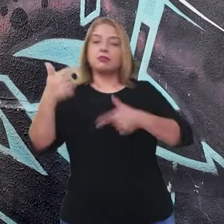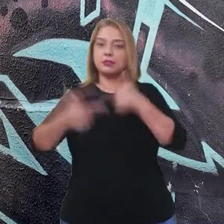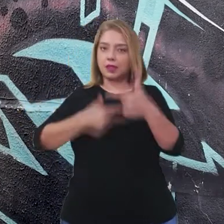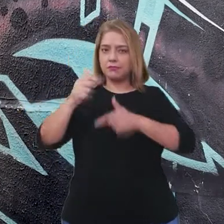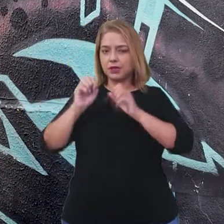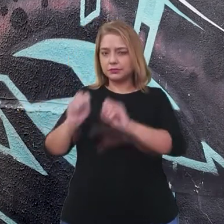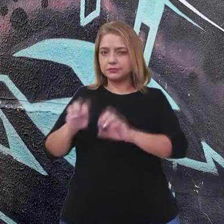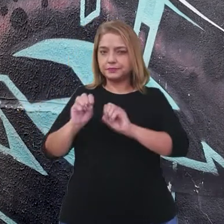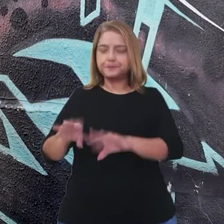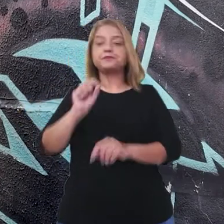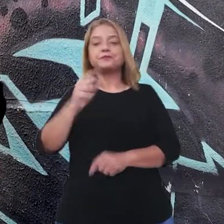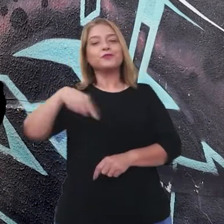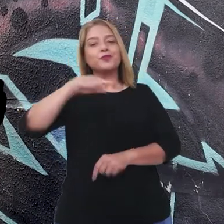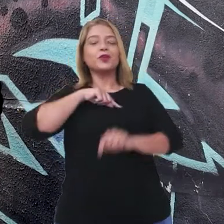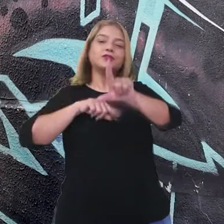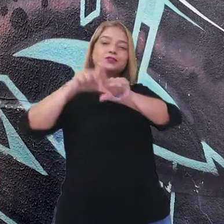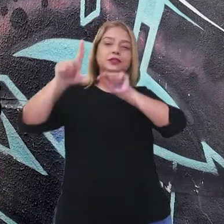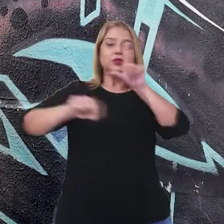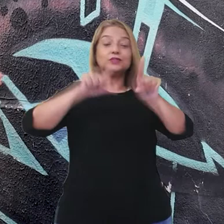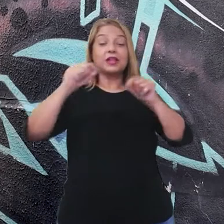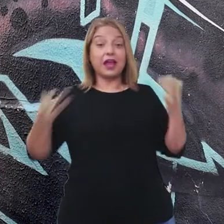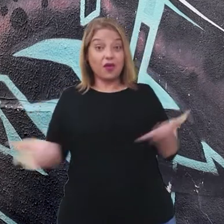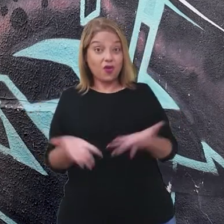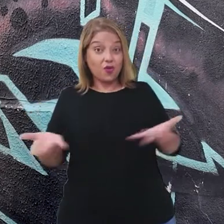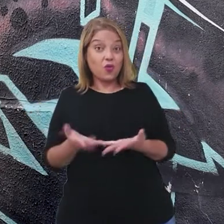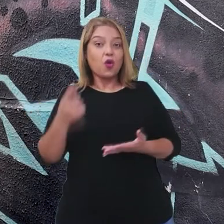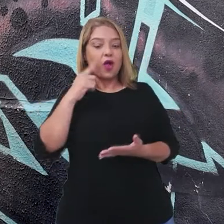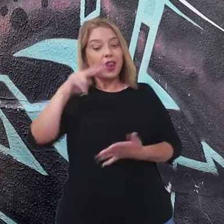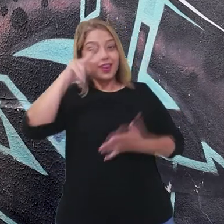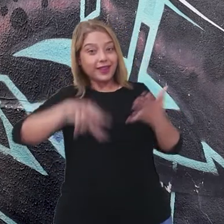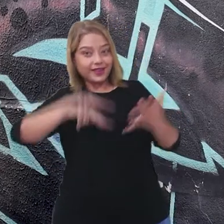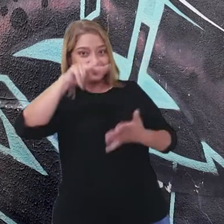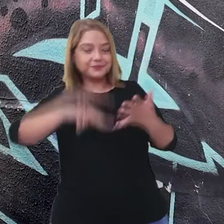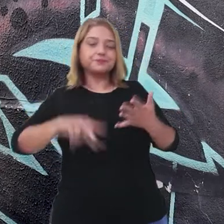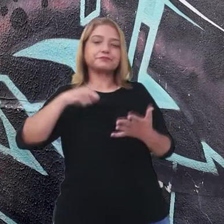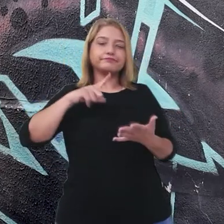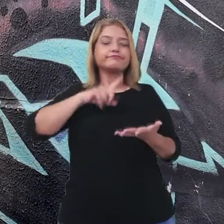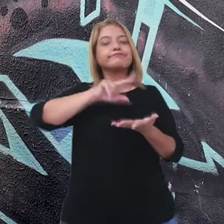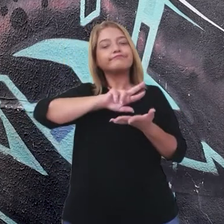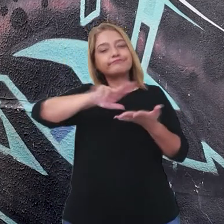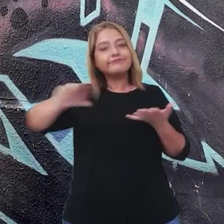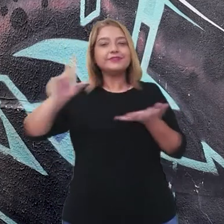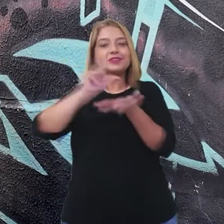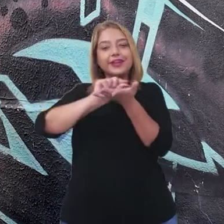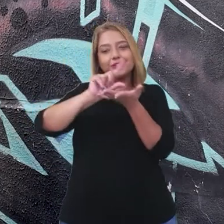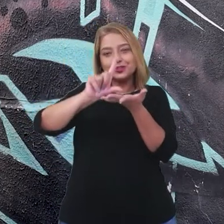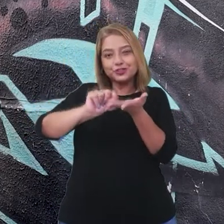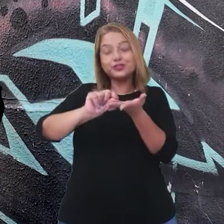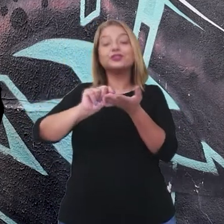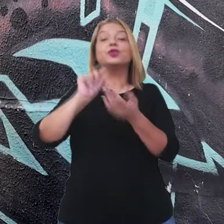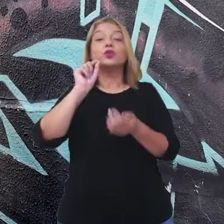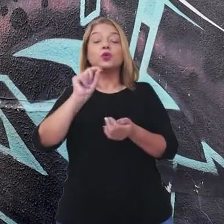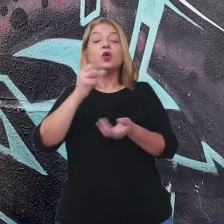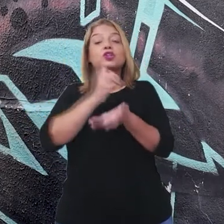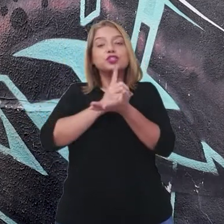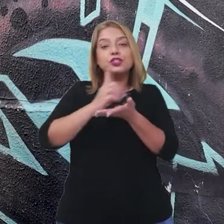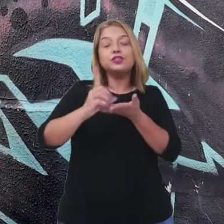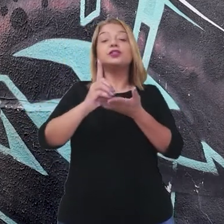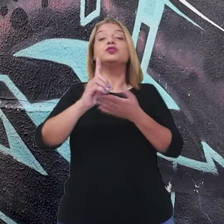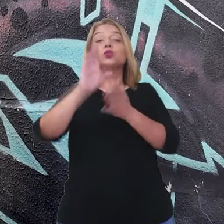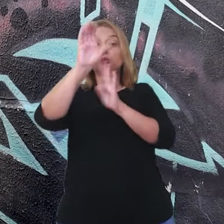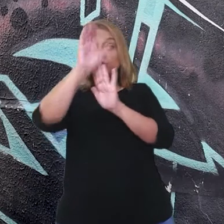Por isso, selecionamos para o nosso momento de leitura alguns artigos das diretrizes